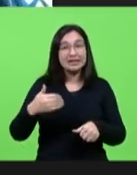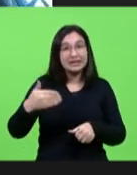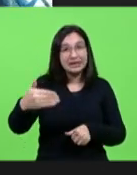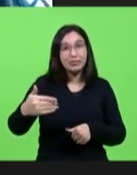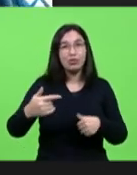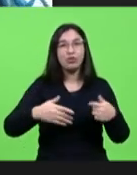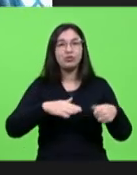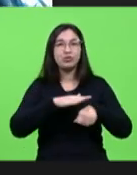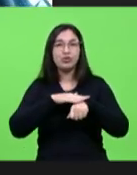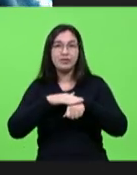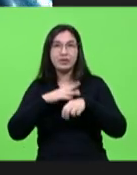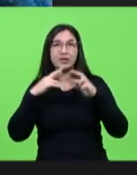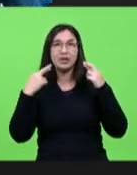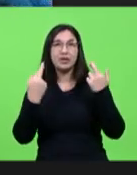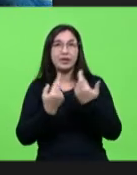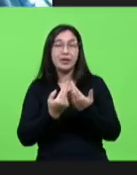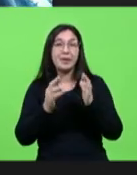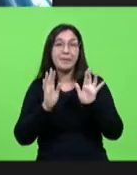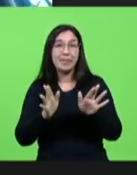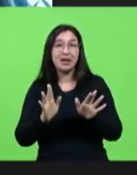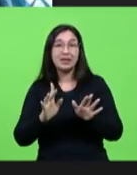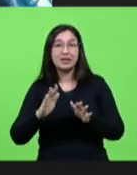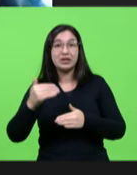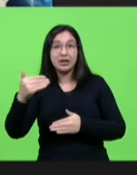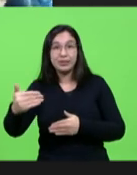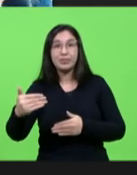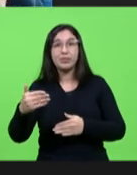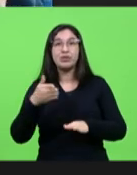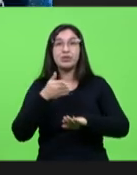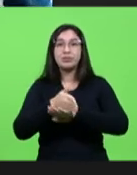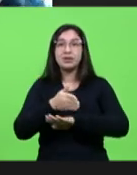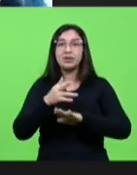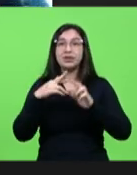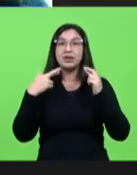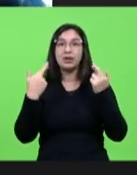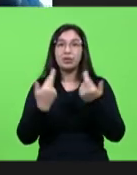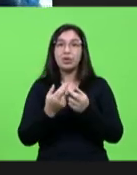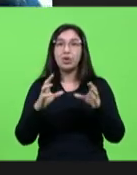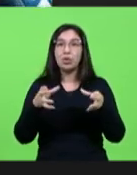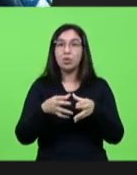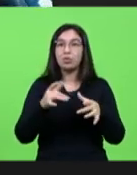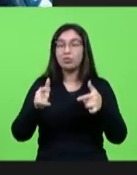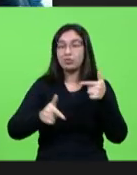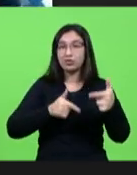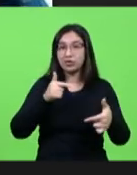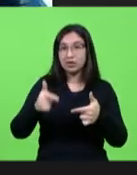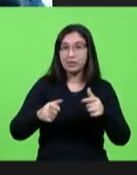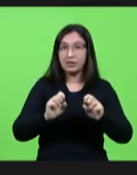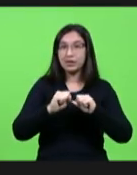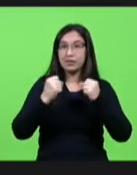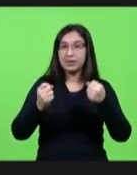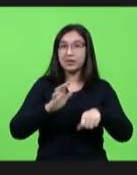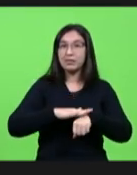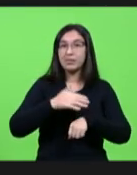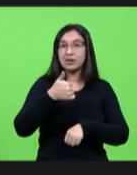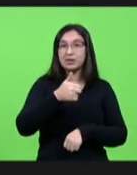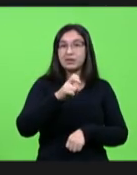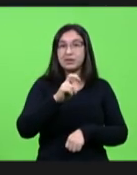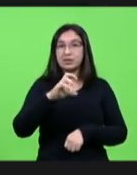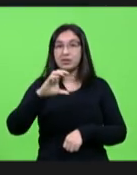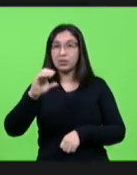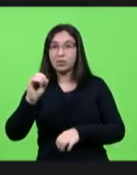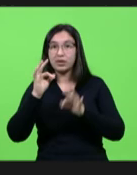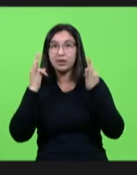mas vou participar de uma reunião de um grupo de trabalho que vem se colocando em defesa das mais de 150 famílias